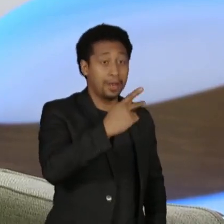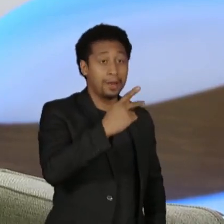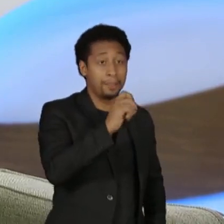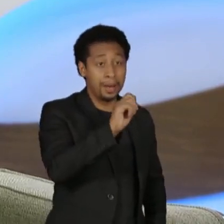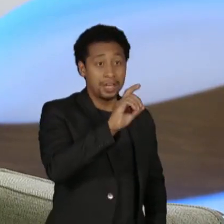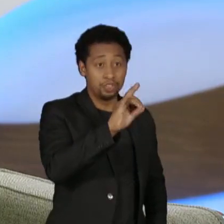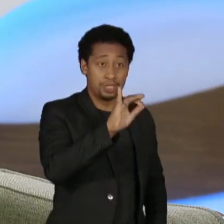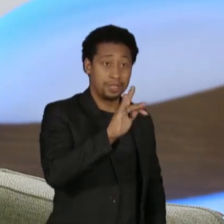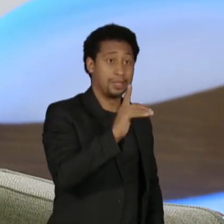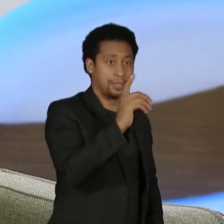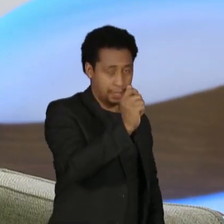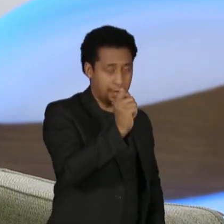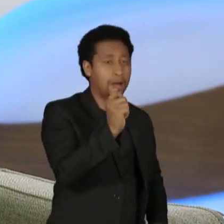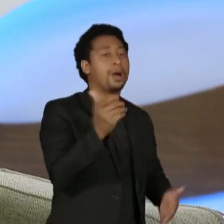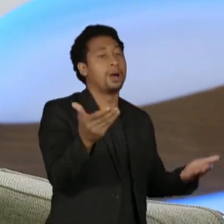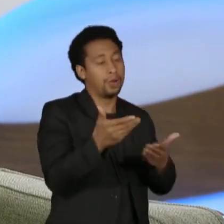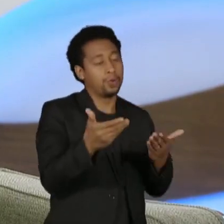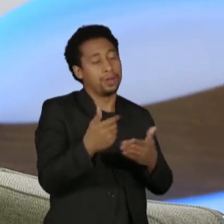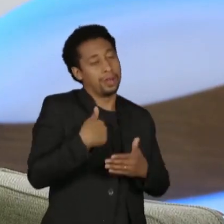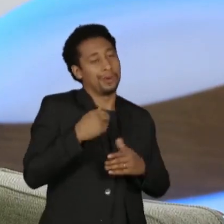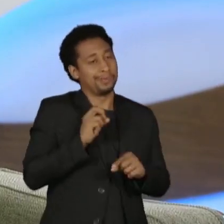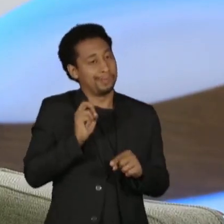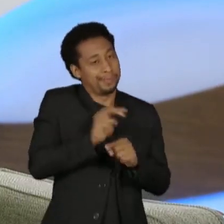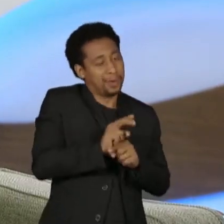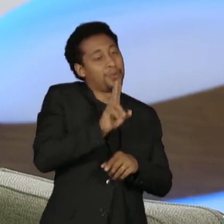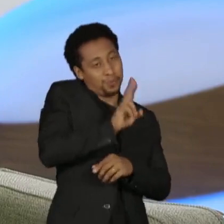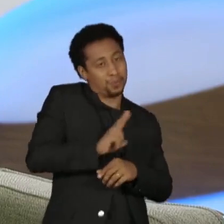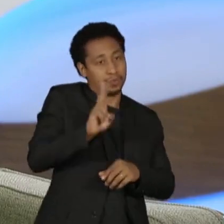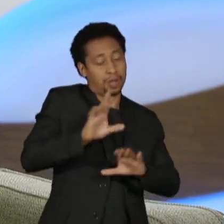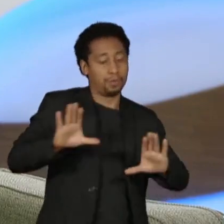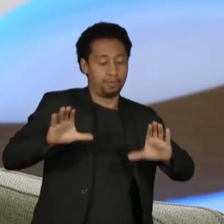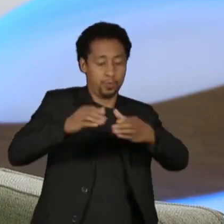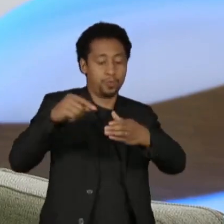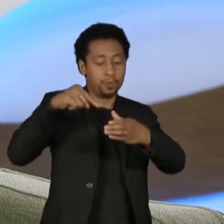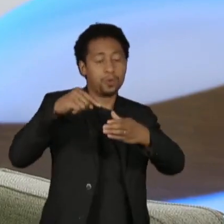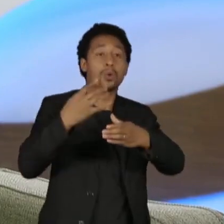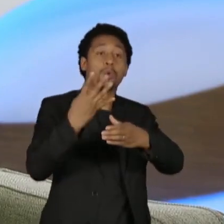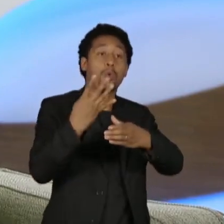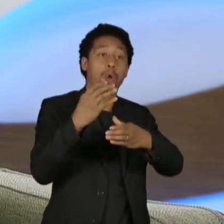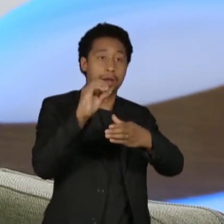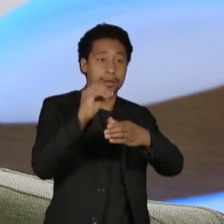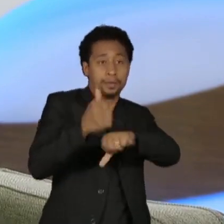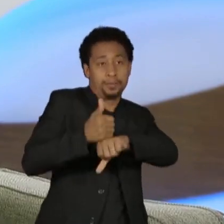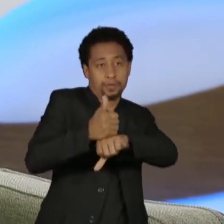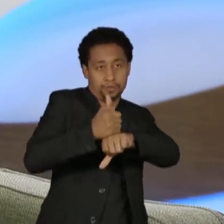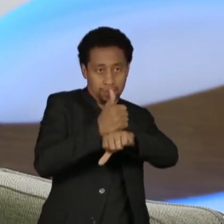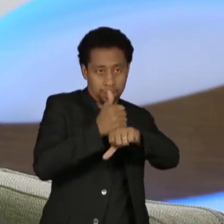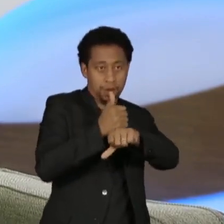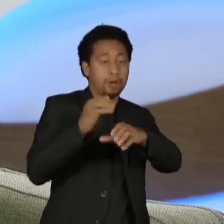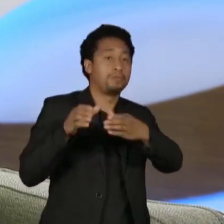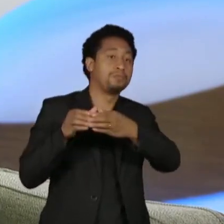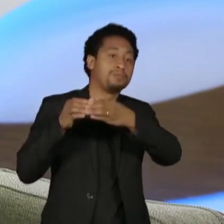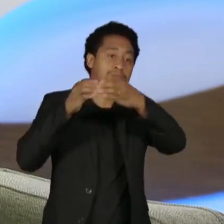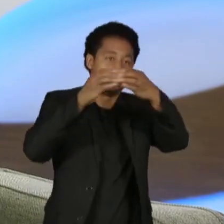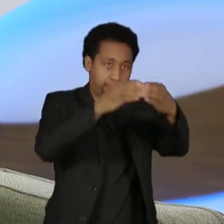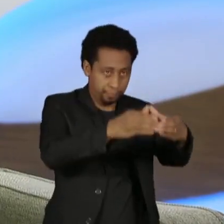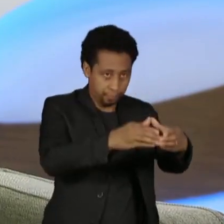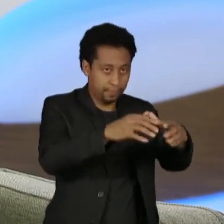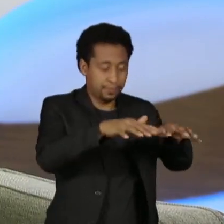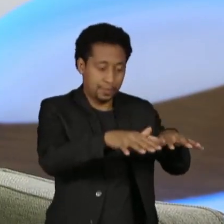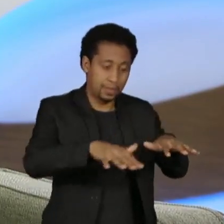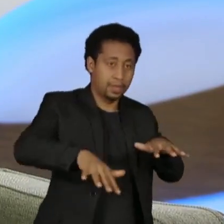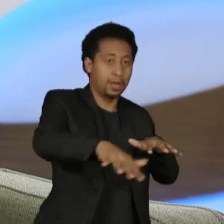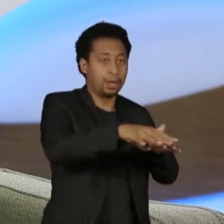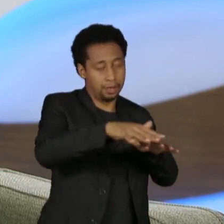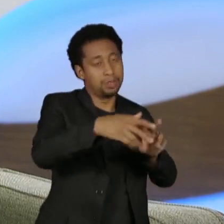vezes. Agora, nós temos 40 profissionais de saúde em território indígena, em território